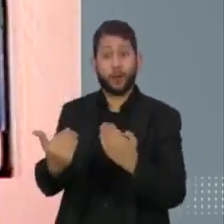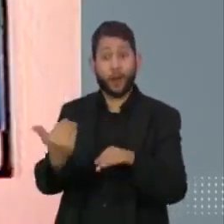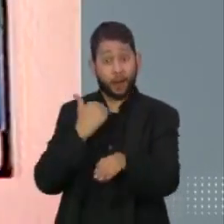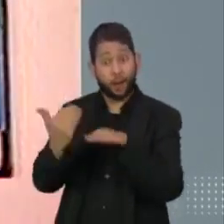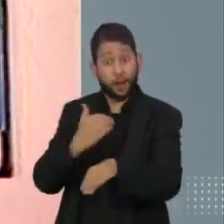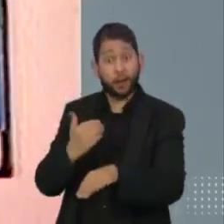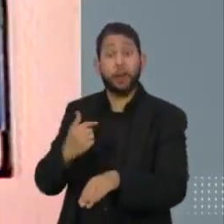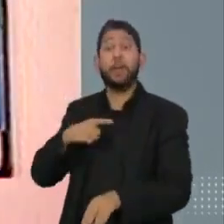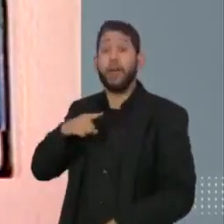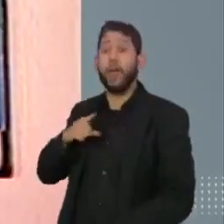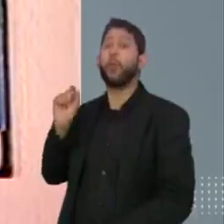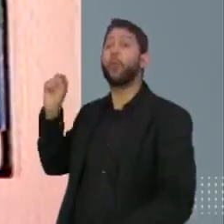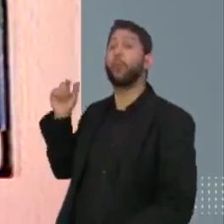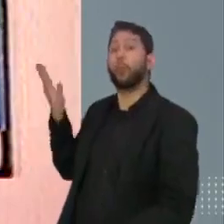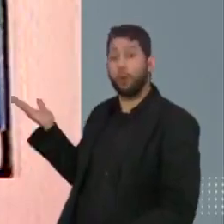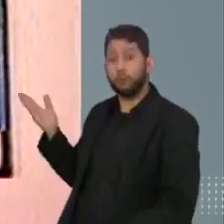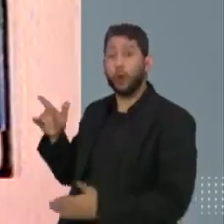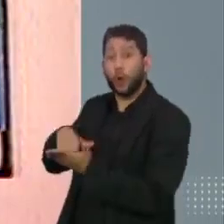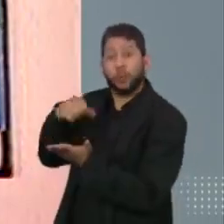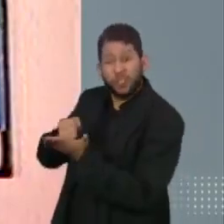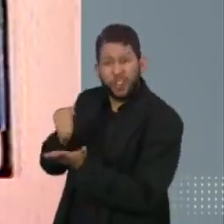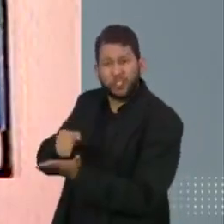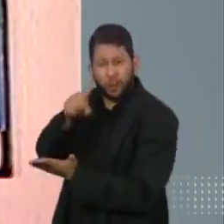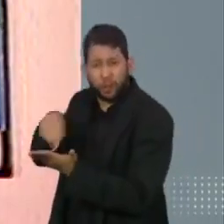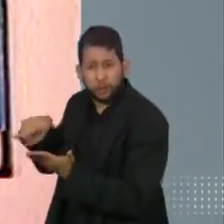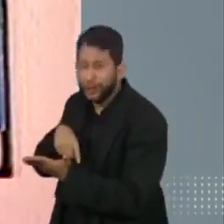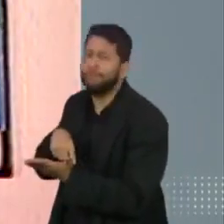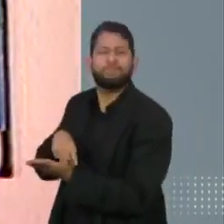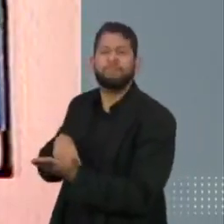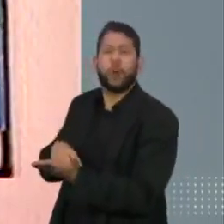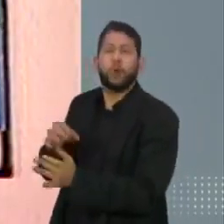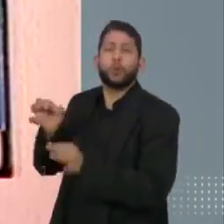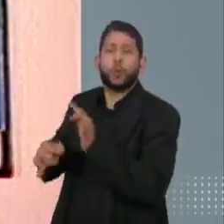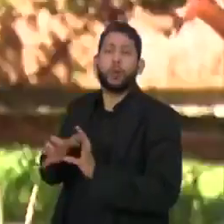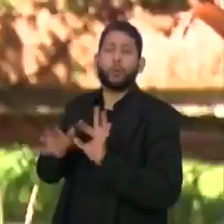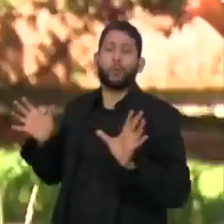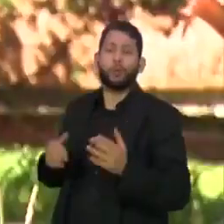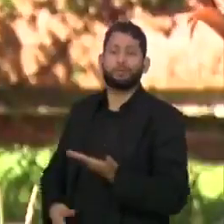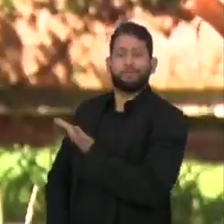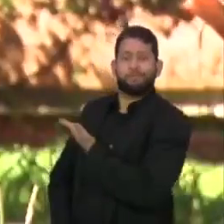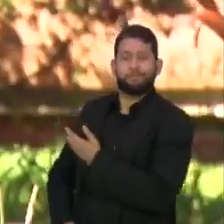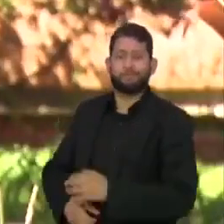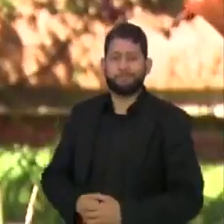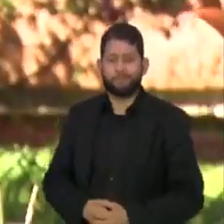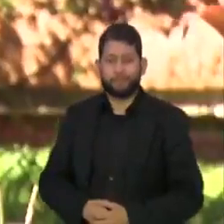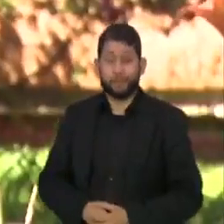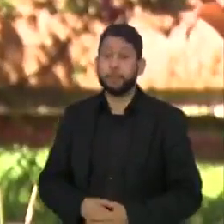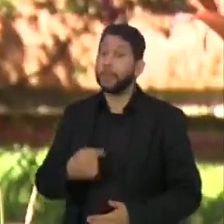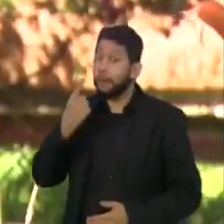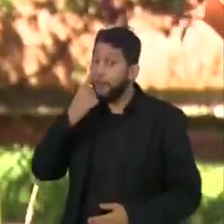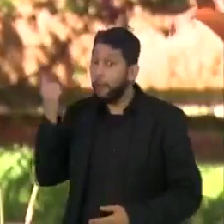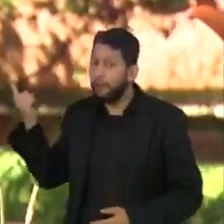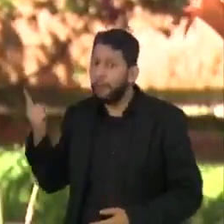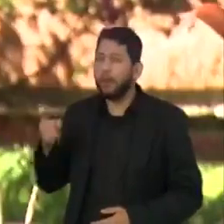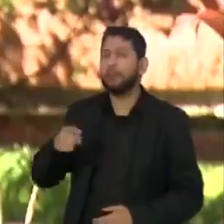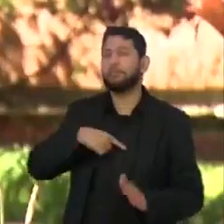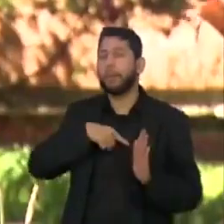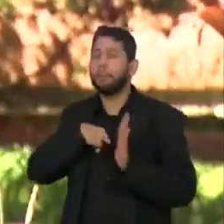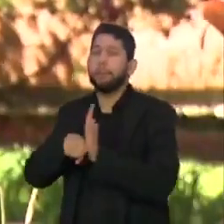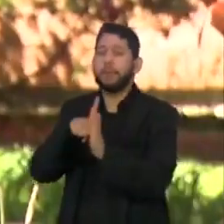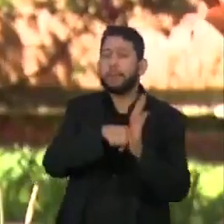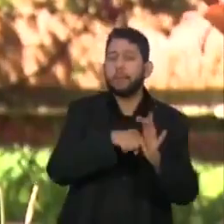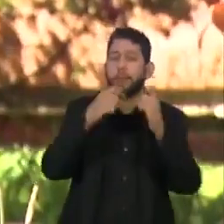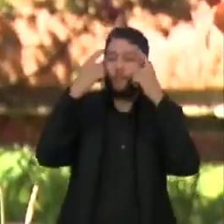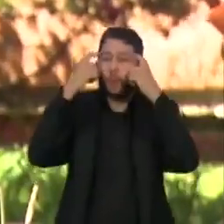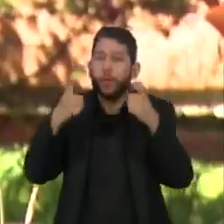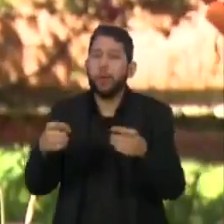que anulou a negativa de contratação pela participação na morte de Galdino. A divulgação do recorte específico sobre os